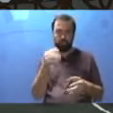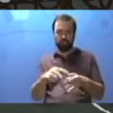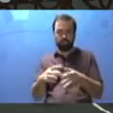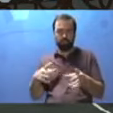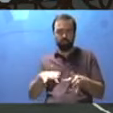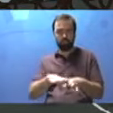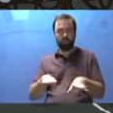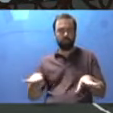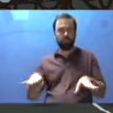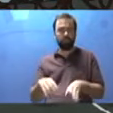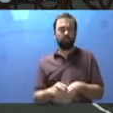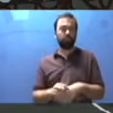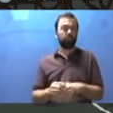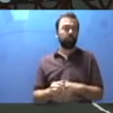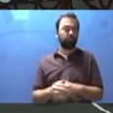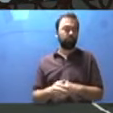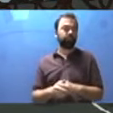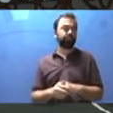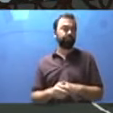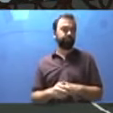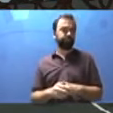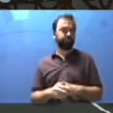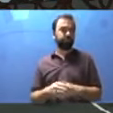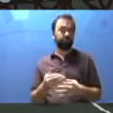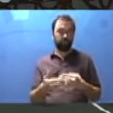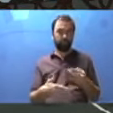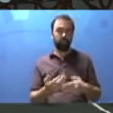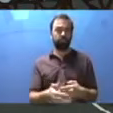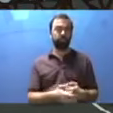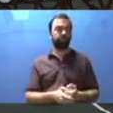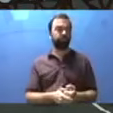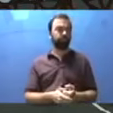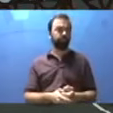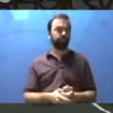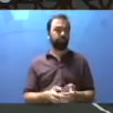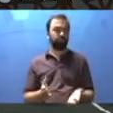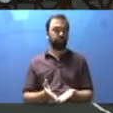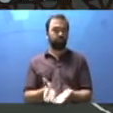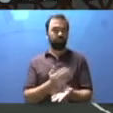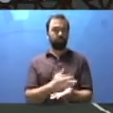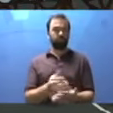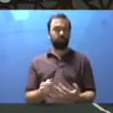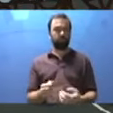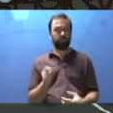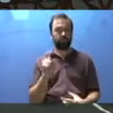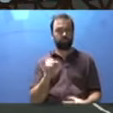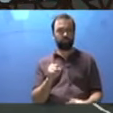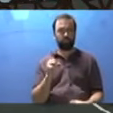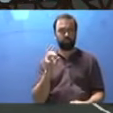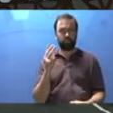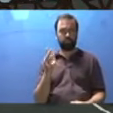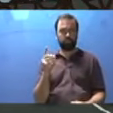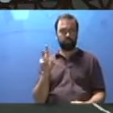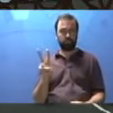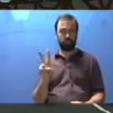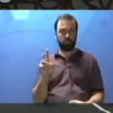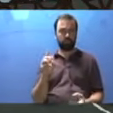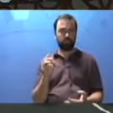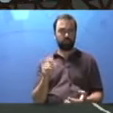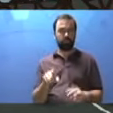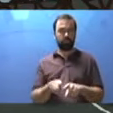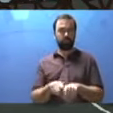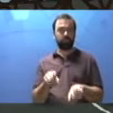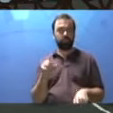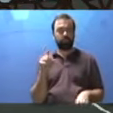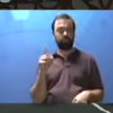Pensa na sua e lembra como é. Continua. Páginas 132 e